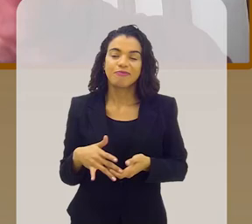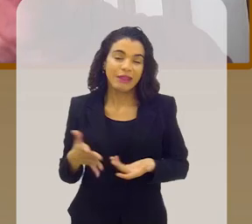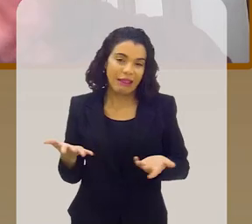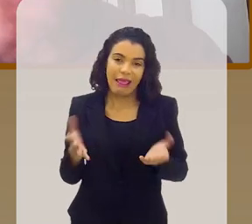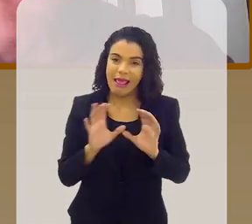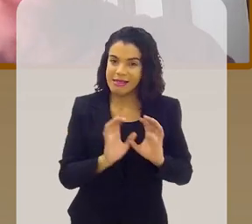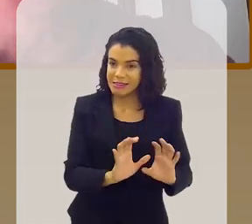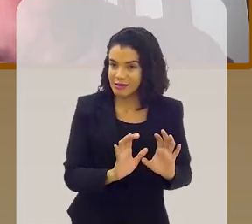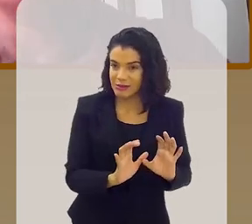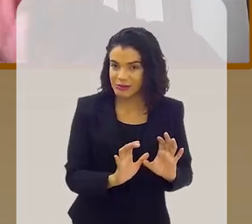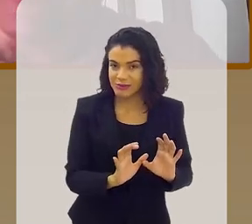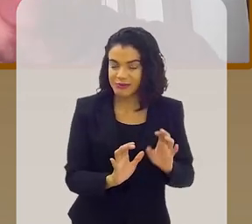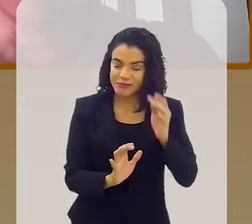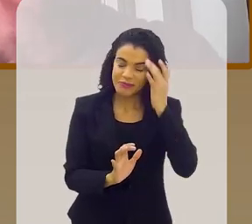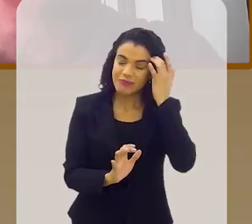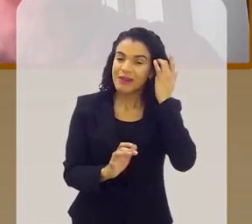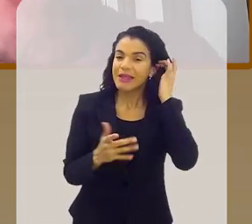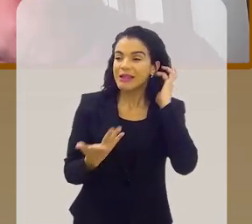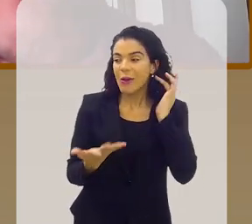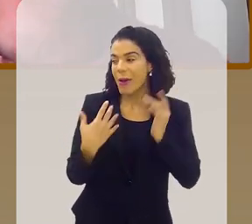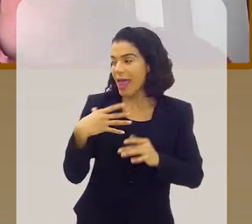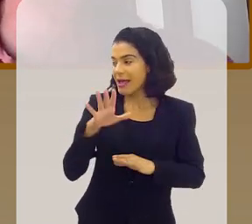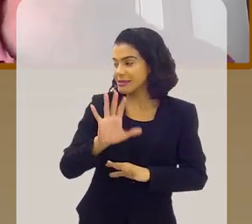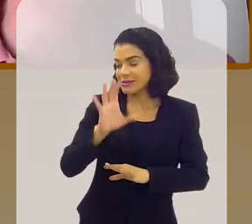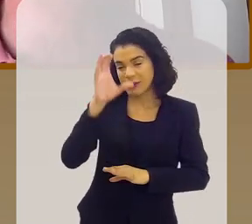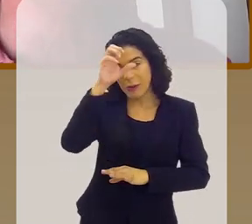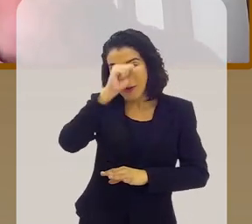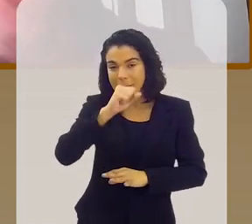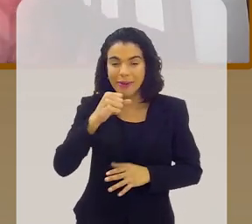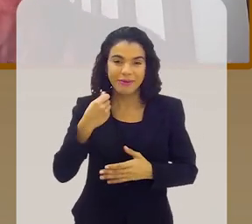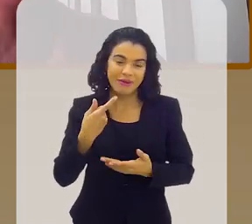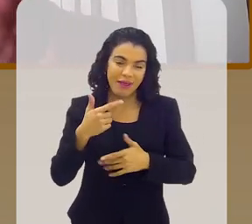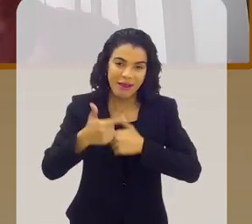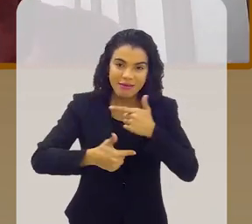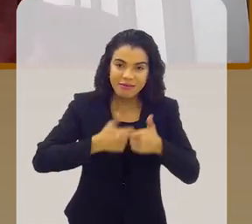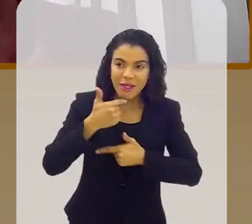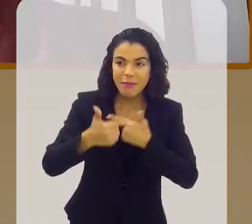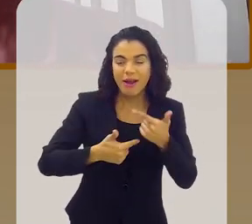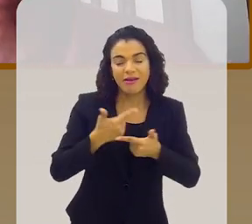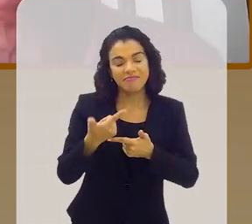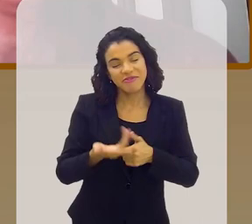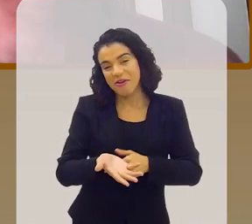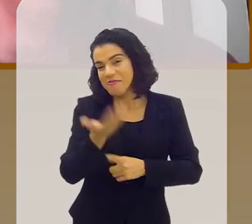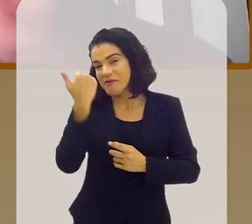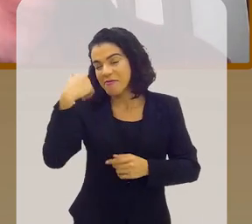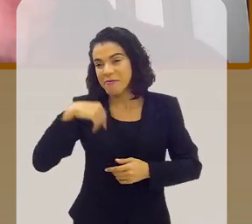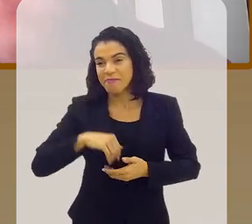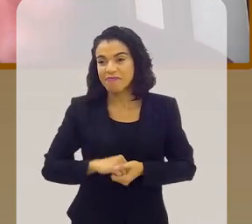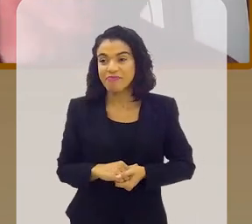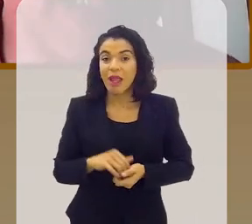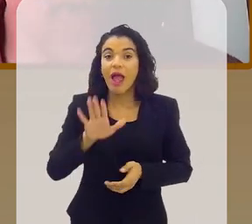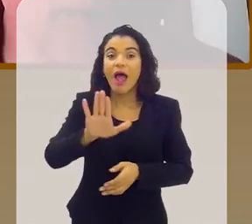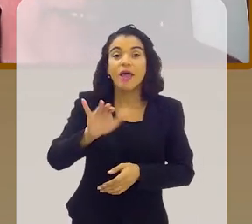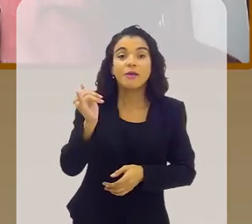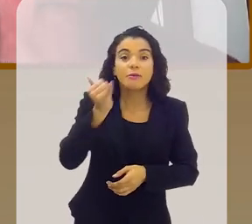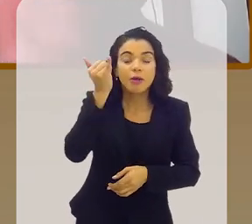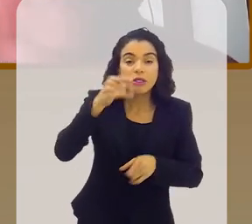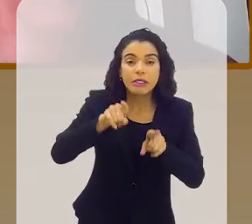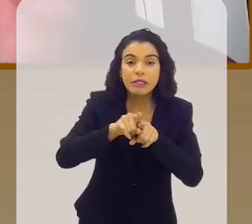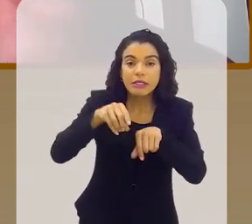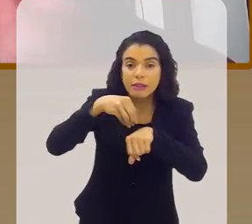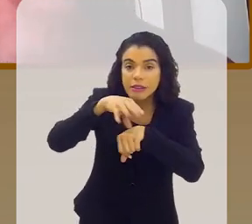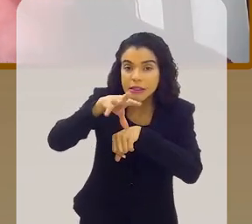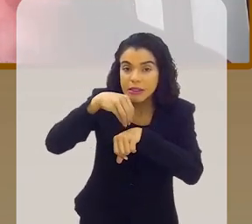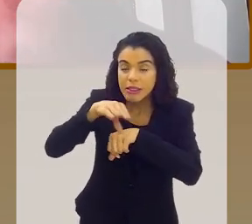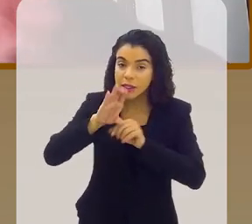E é aquilo ali. É daquele jeito que eu sei fazer. E graças a Deus que tem dado certo. E vamos embora. Uma coisa que é importante também